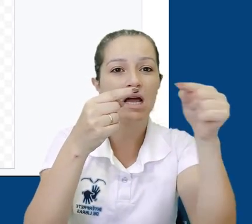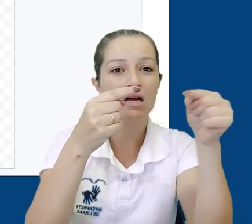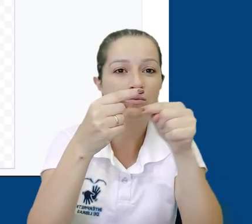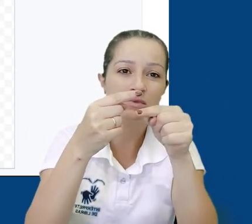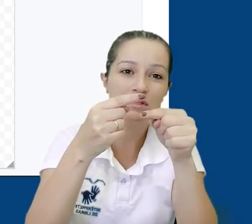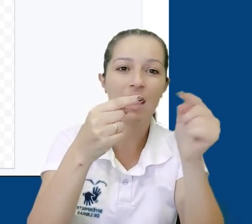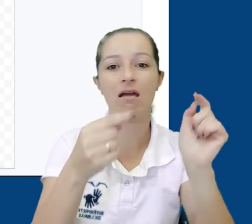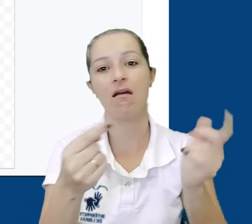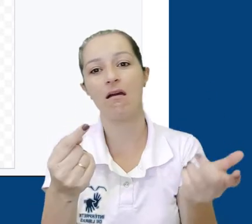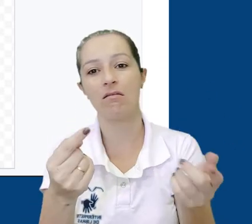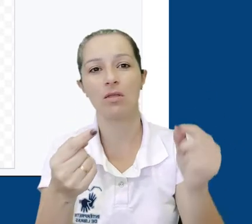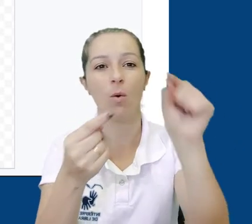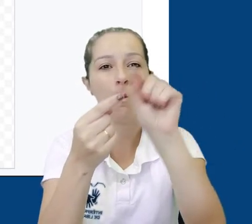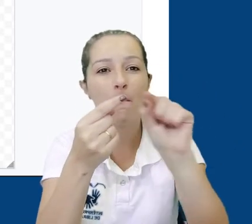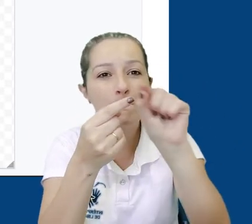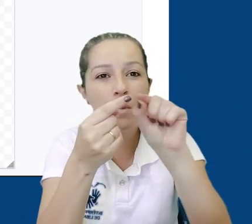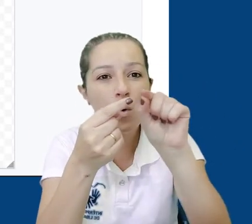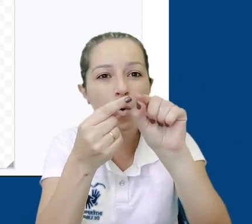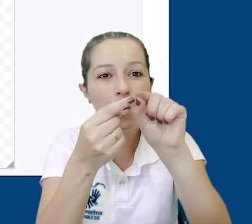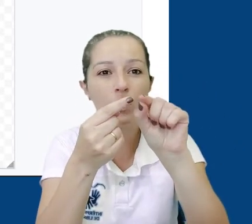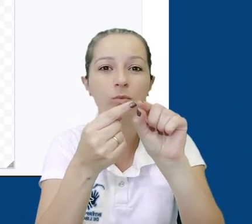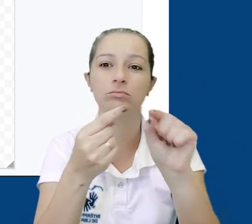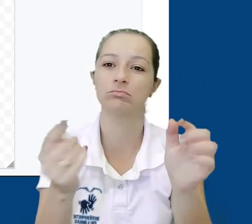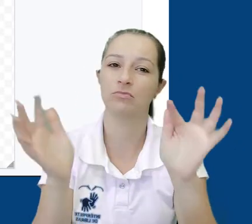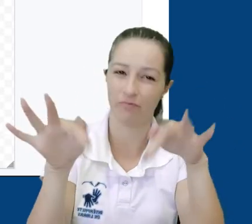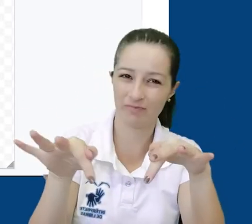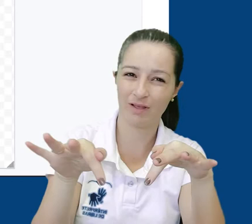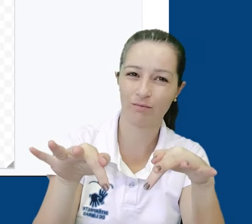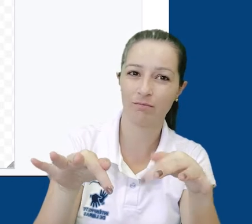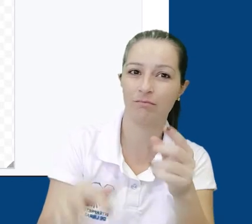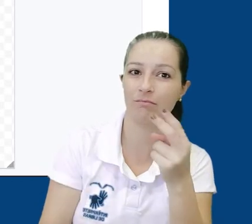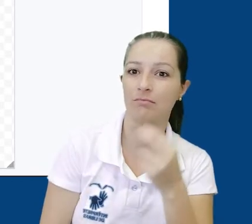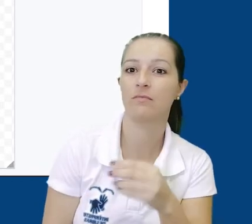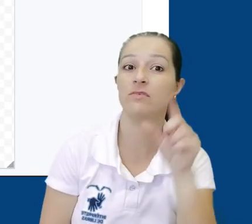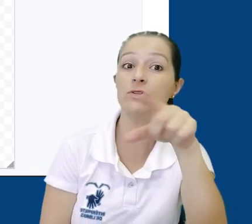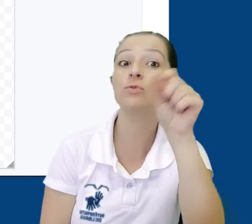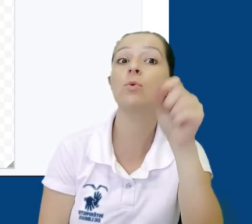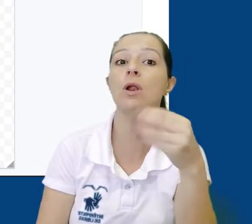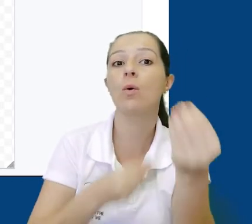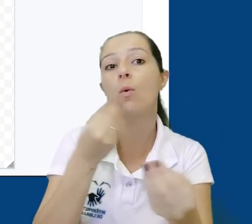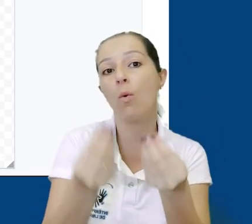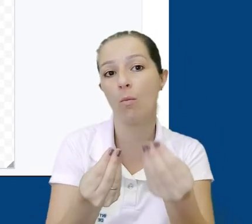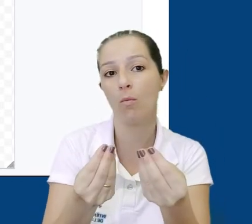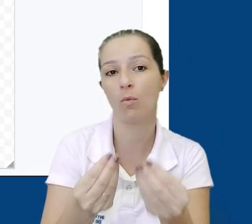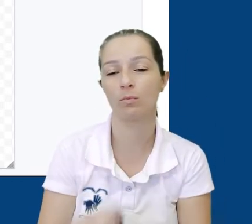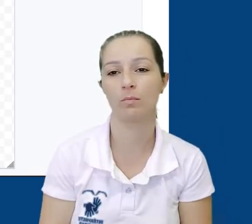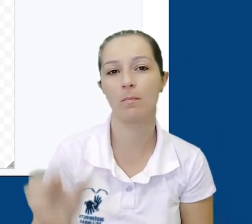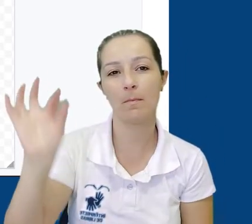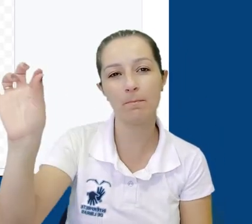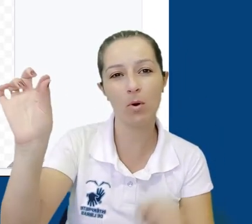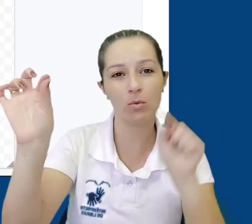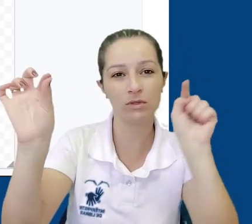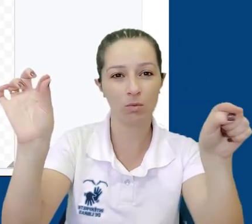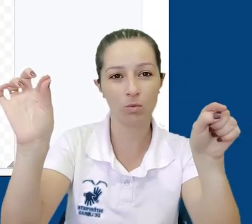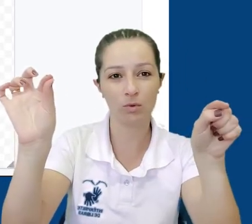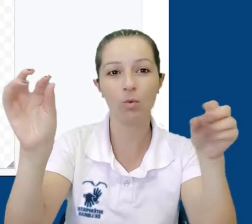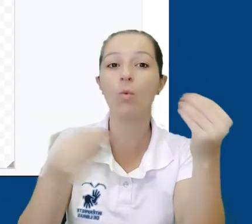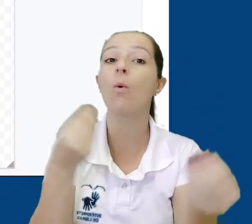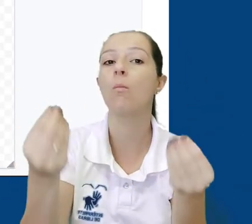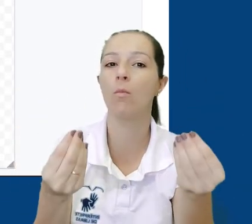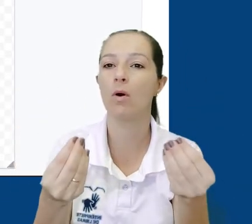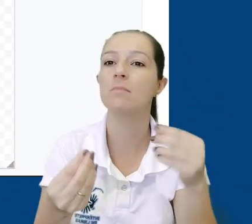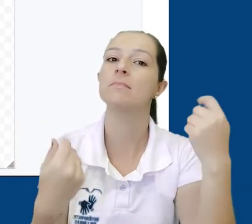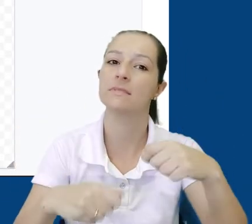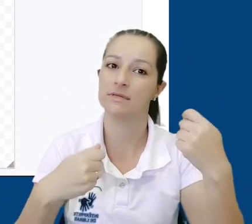traço. Basta selecionar o traçado que desejamos alterar e escolher entre as variações. Caso deseja apagar um traço que fez até o momento,